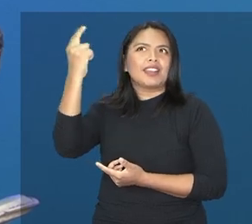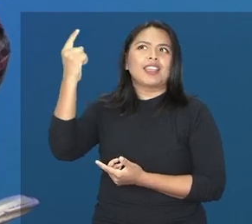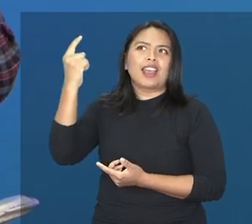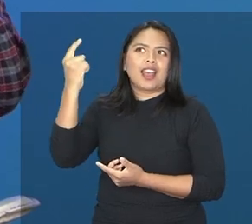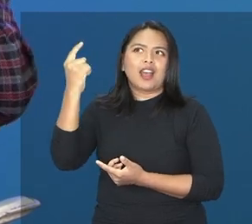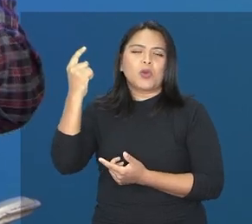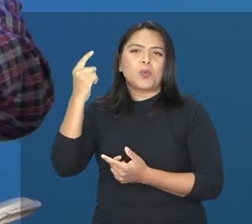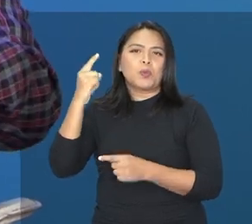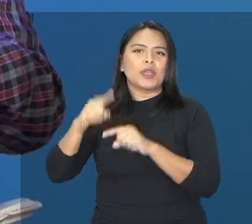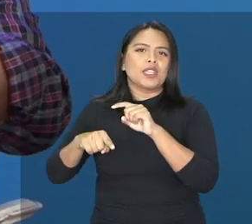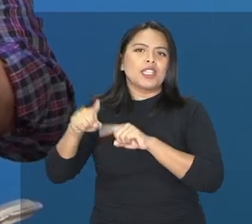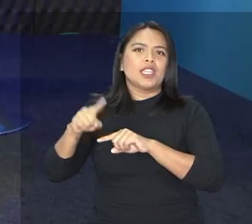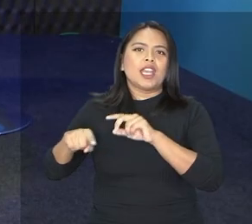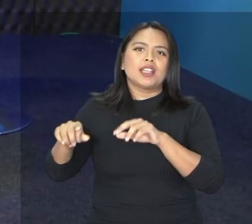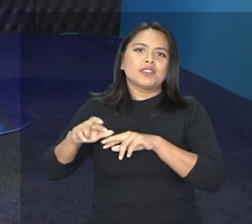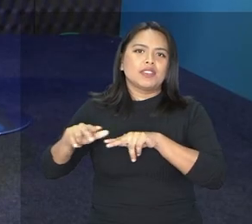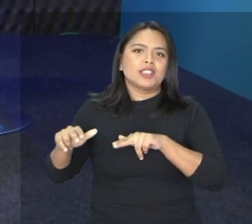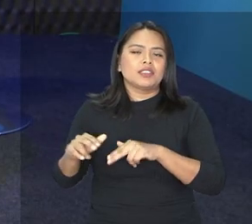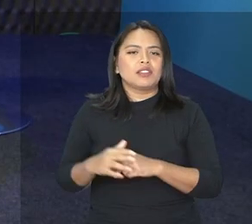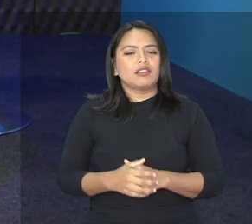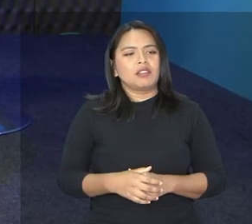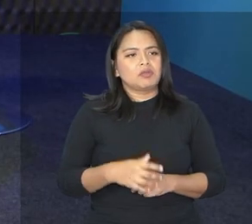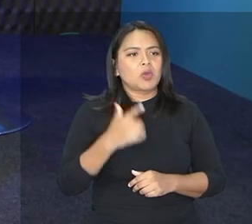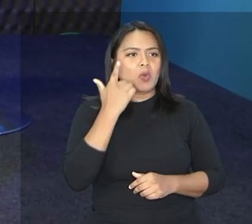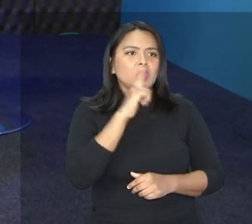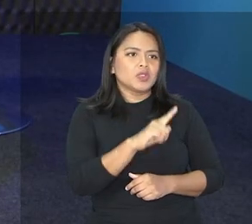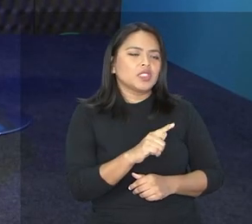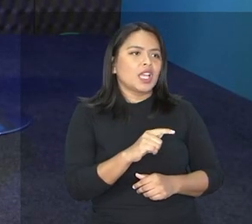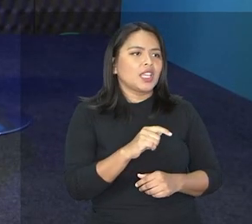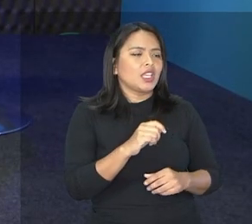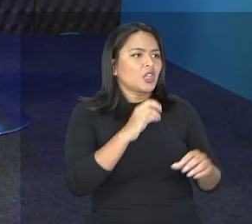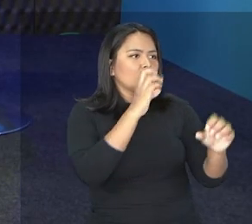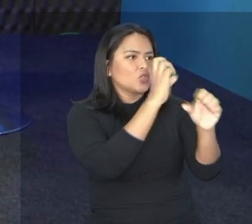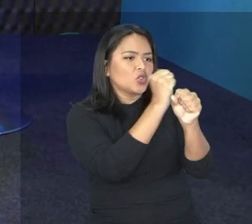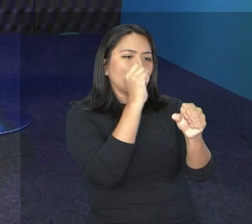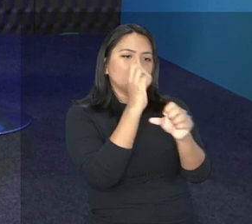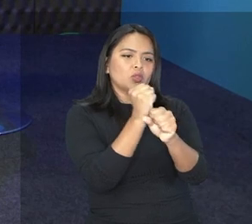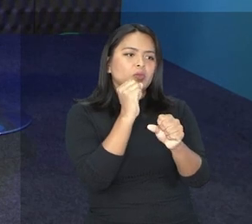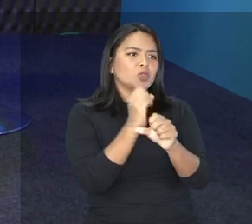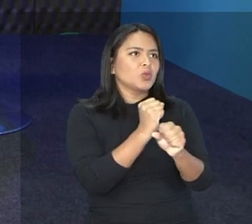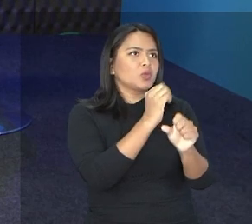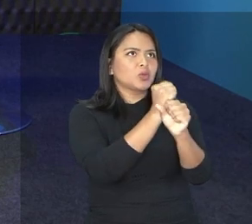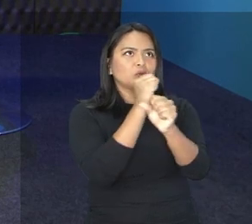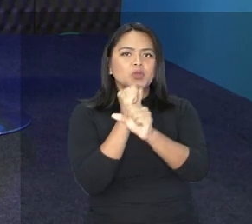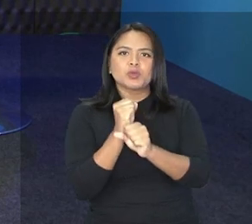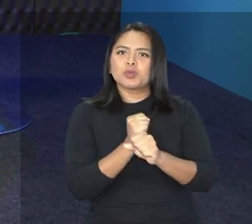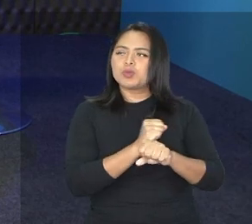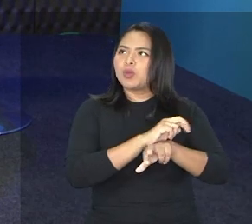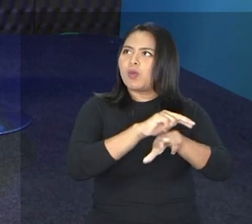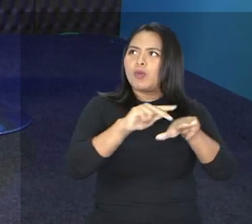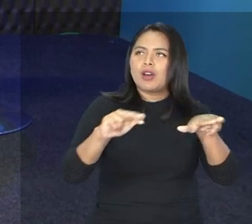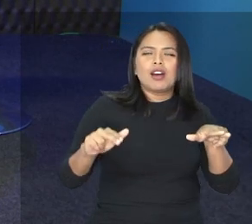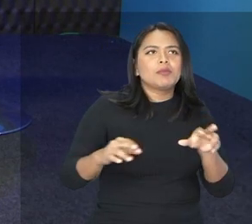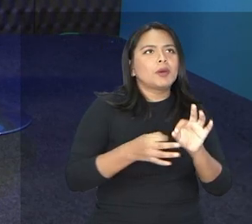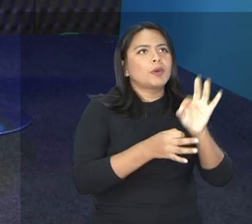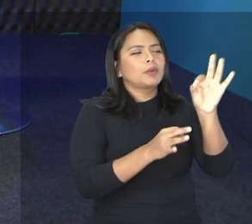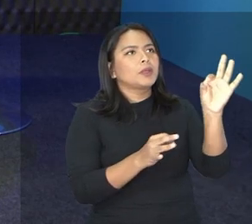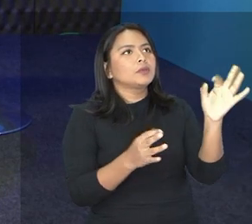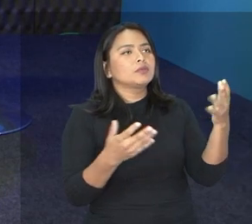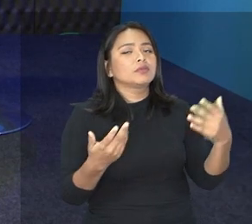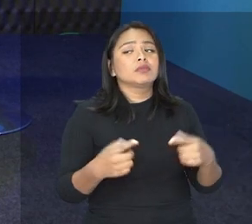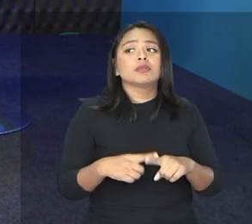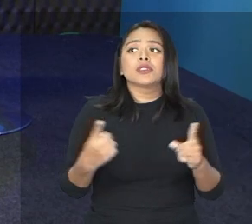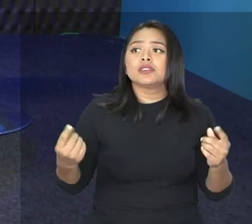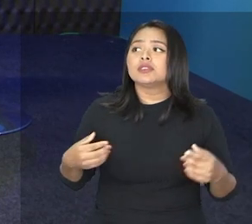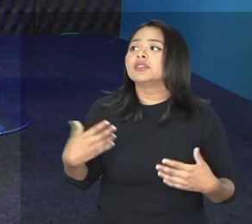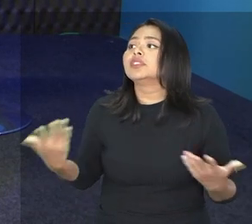Ele vai ficar reproduzindo contas e mais contas. você pode fazer contas inclusive contas bem bem complexas,